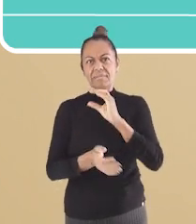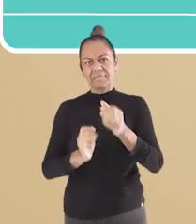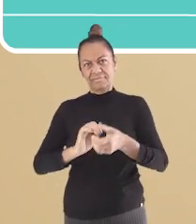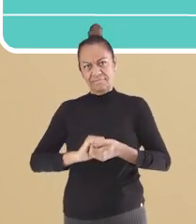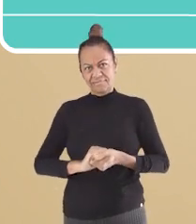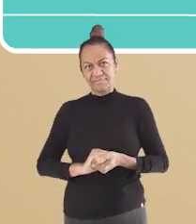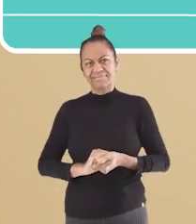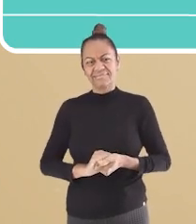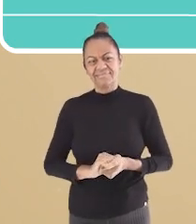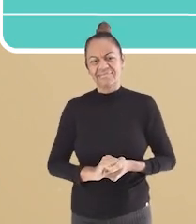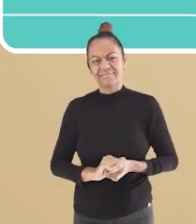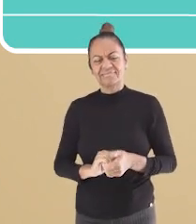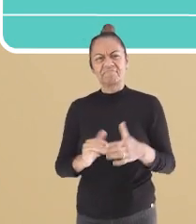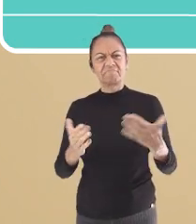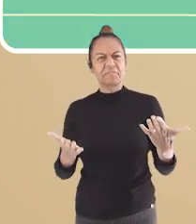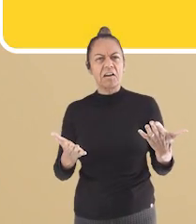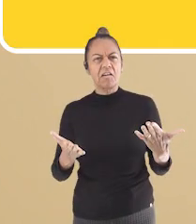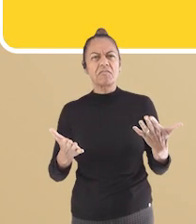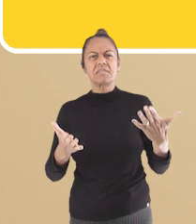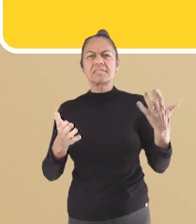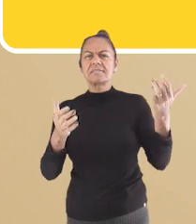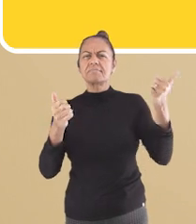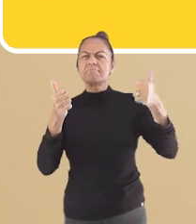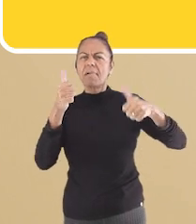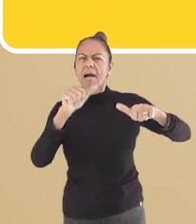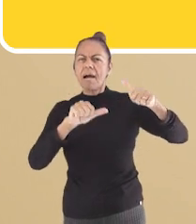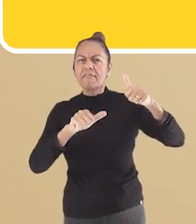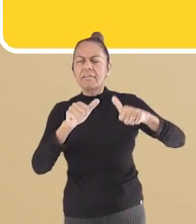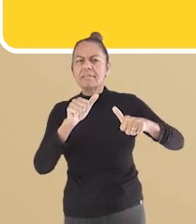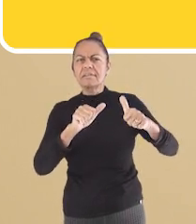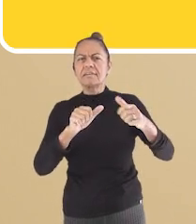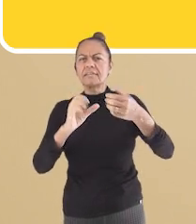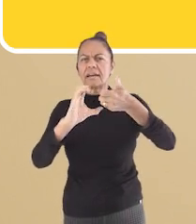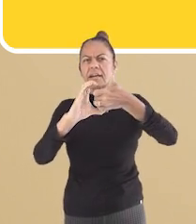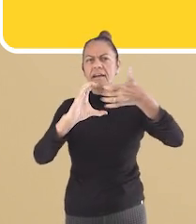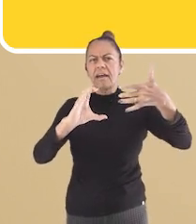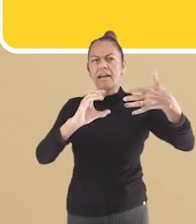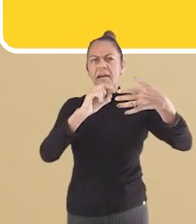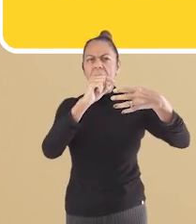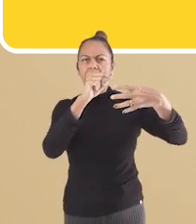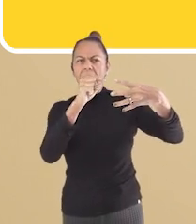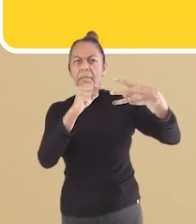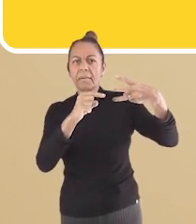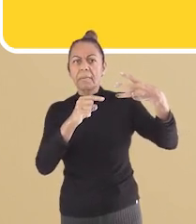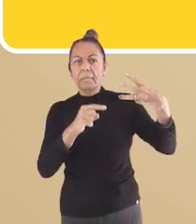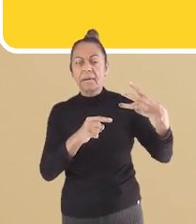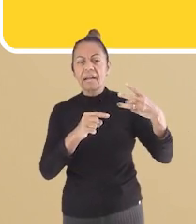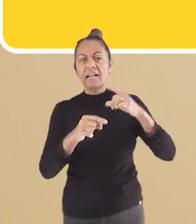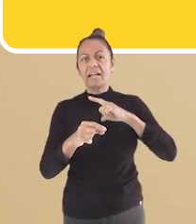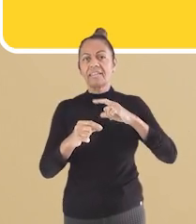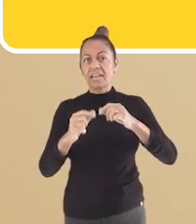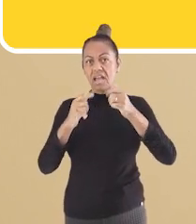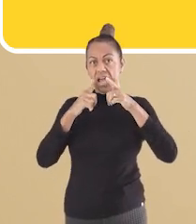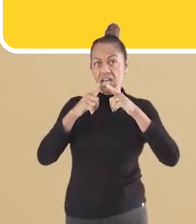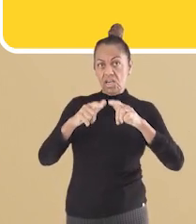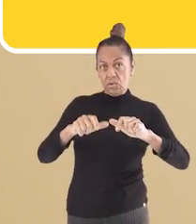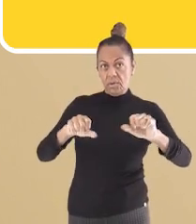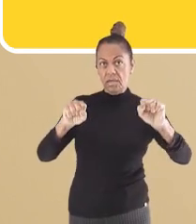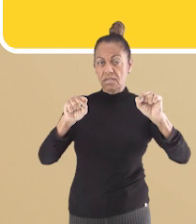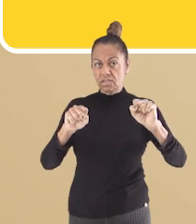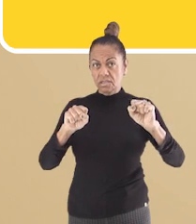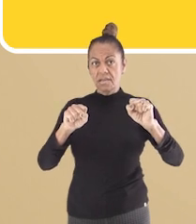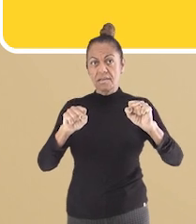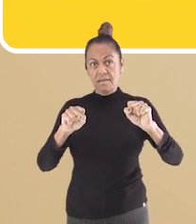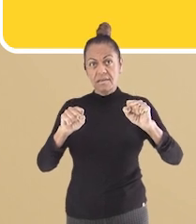vírus e germes bem rápido. Analisando as características, percebemos que esse anúncio traz a